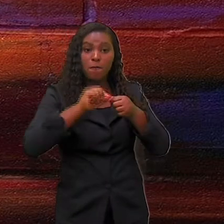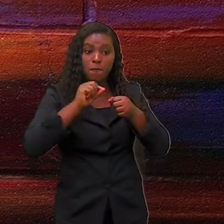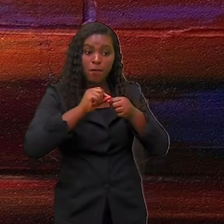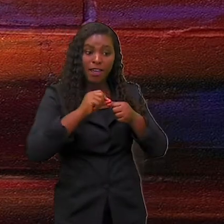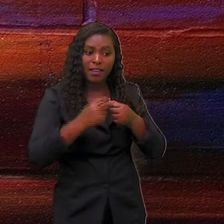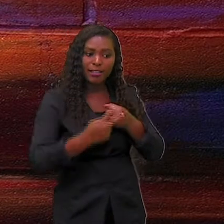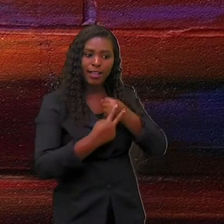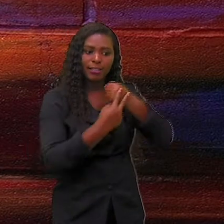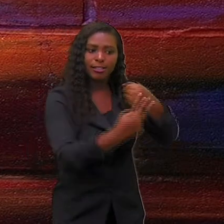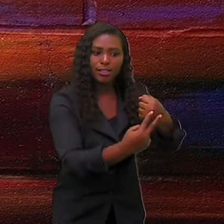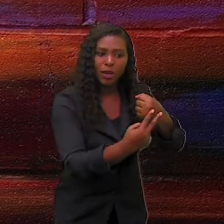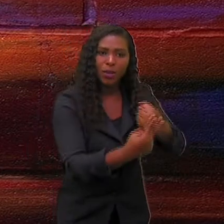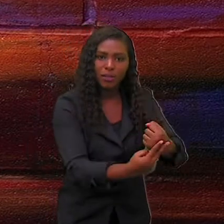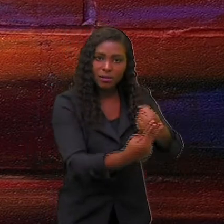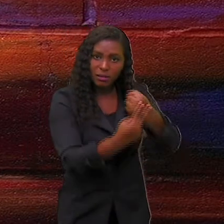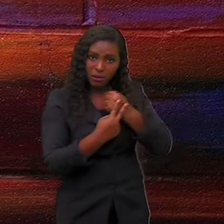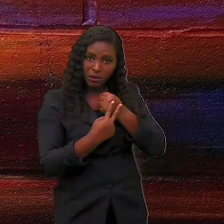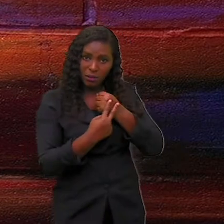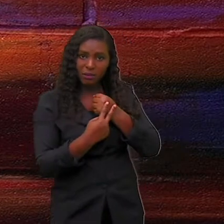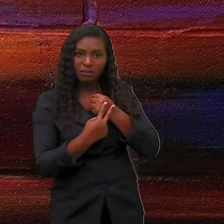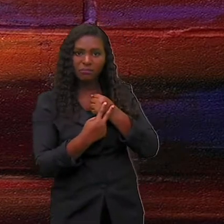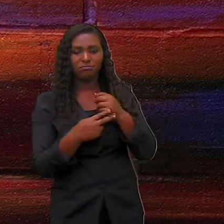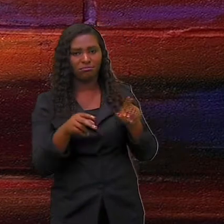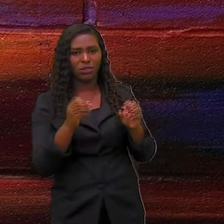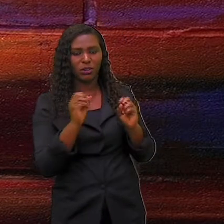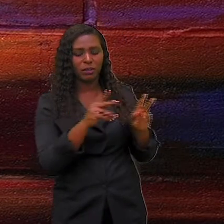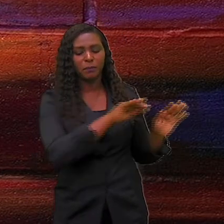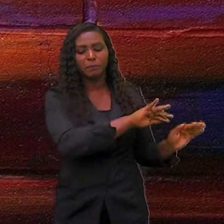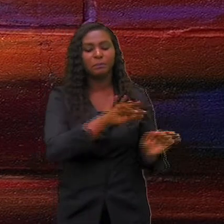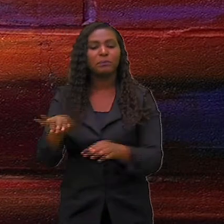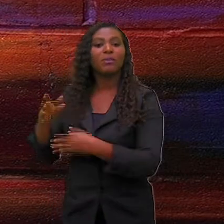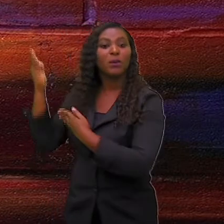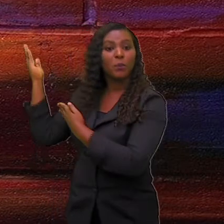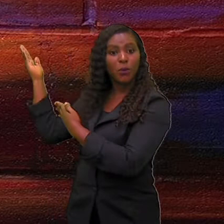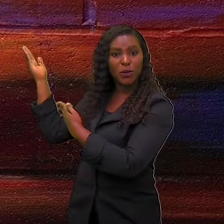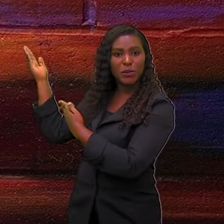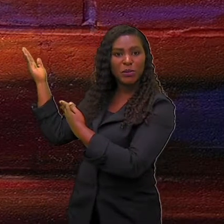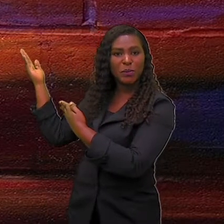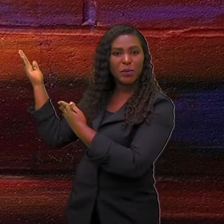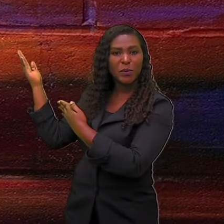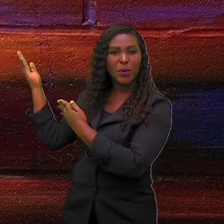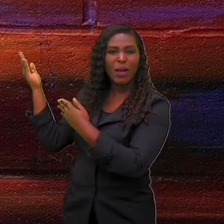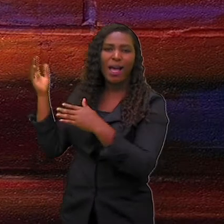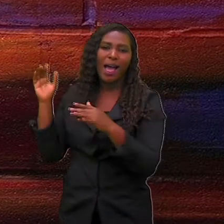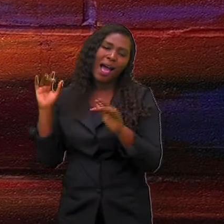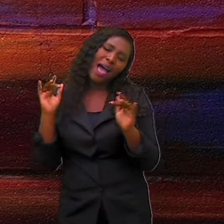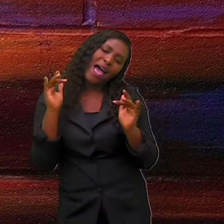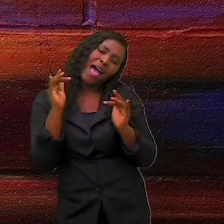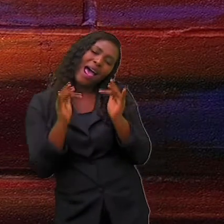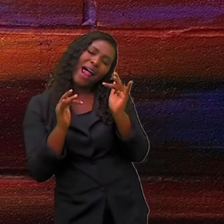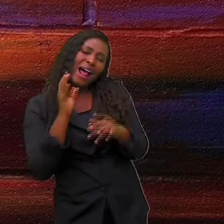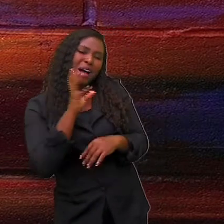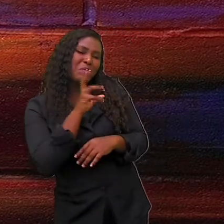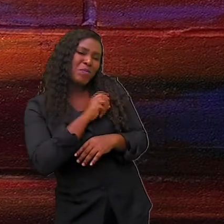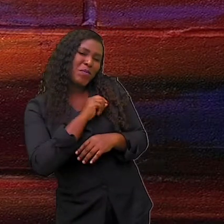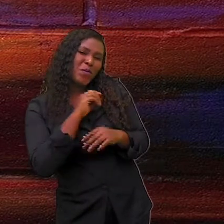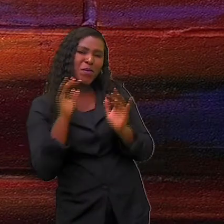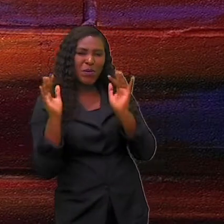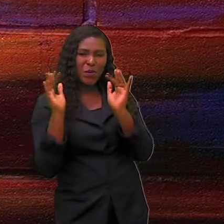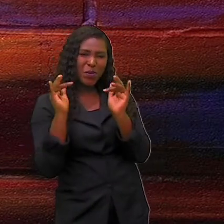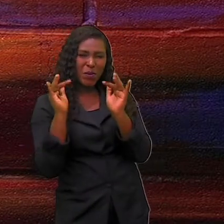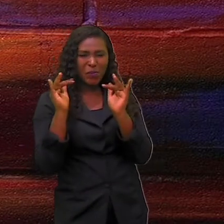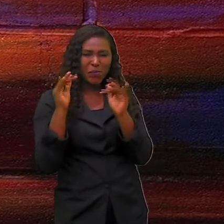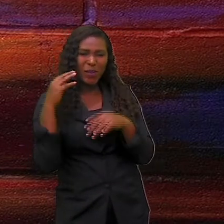Donald e Margarida amam-se. Nós temos o quê? Dois sujeitos. Donald